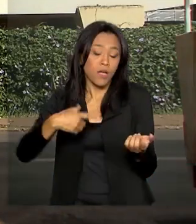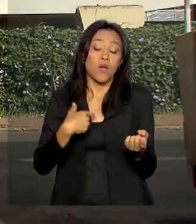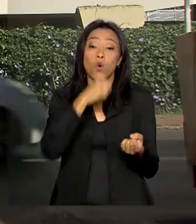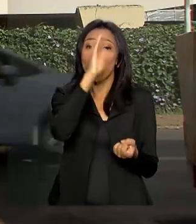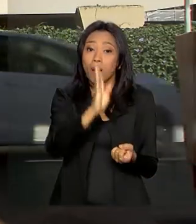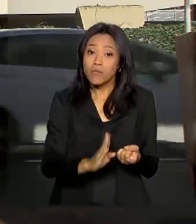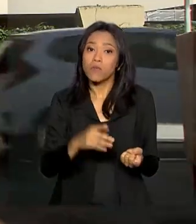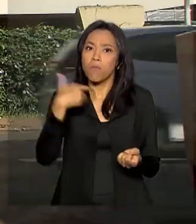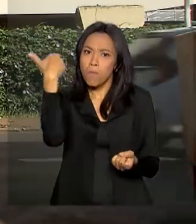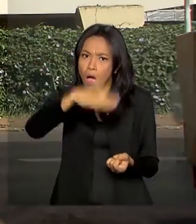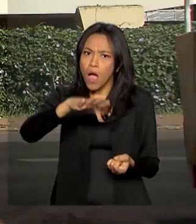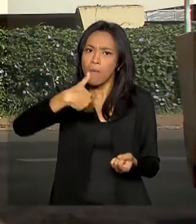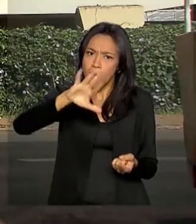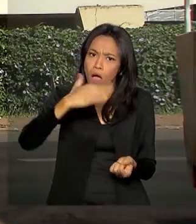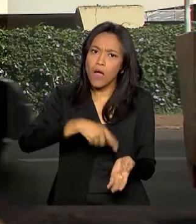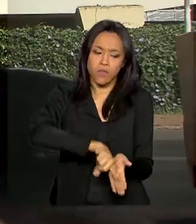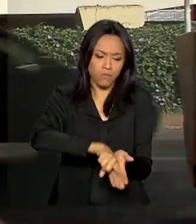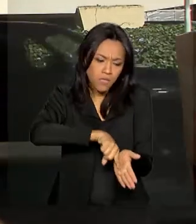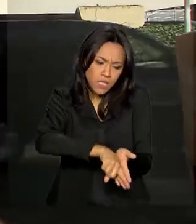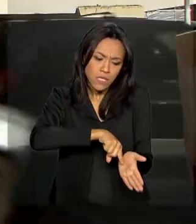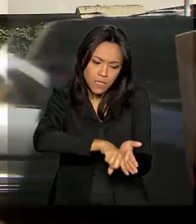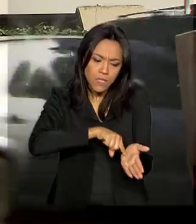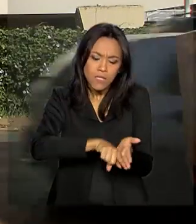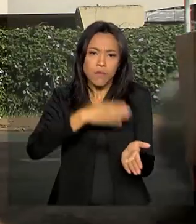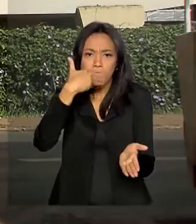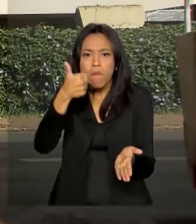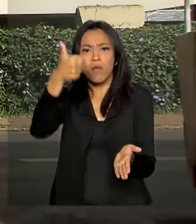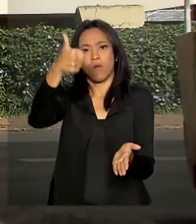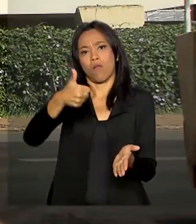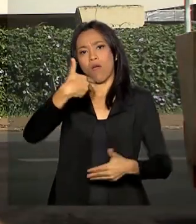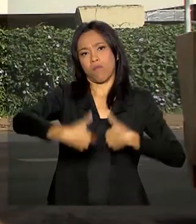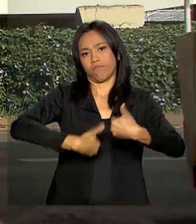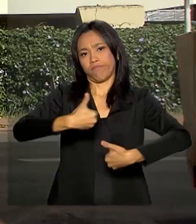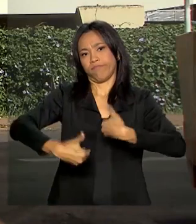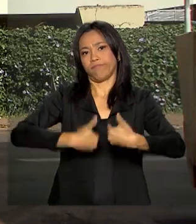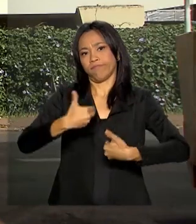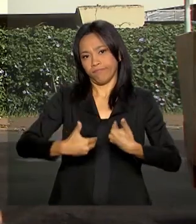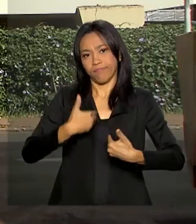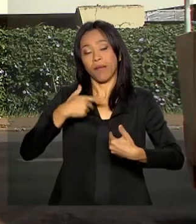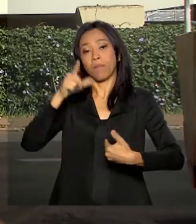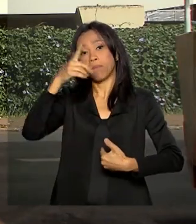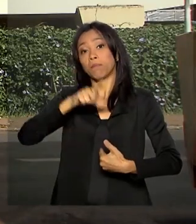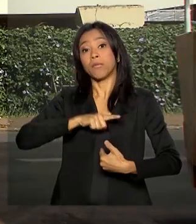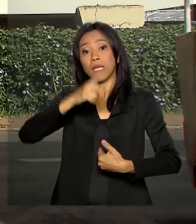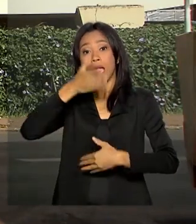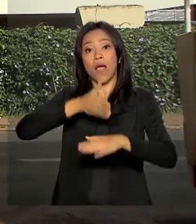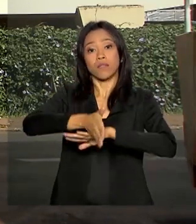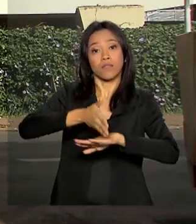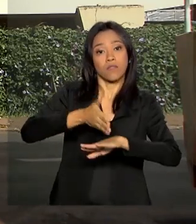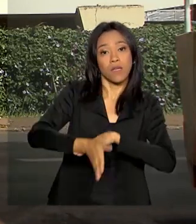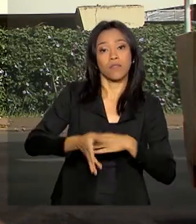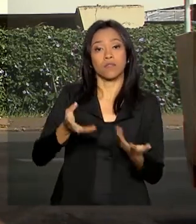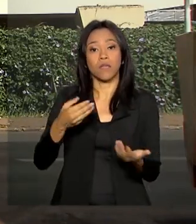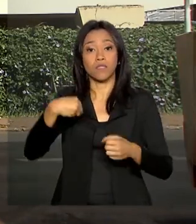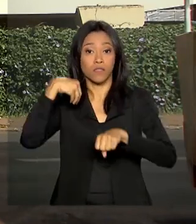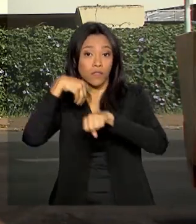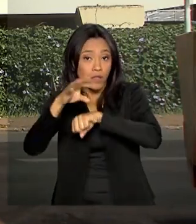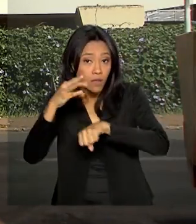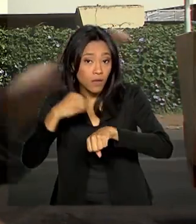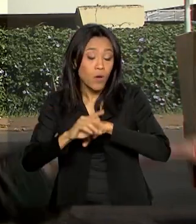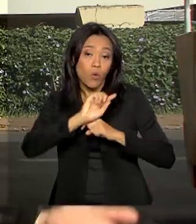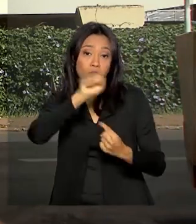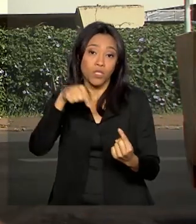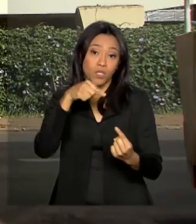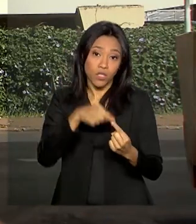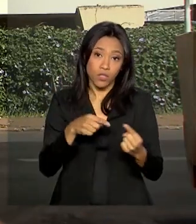cada vez mais na melhoria do diagnóstico com ampliação do acesso à testagem. A ideia é reduzir o tempo